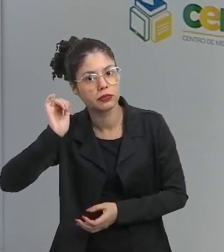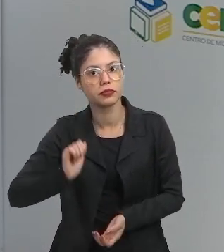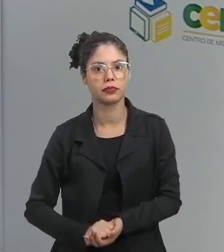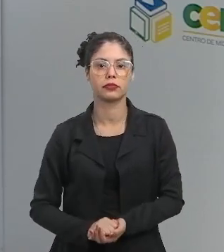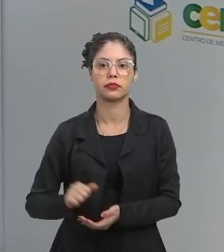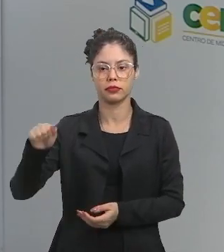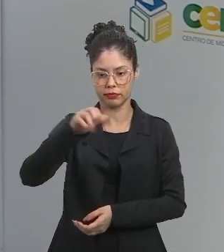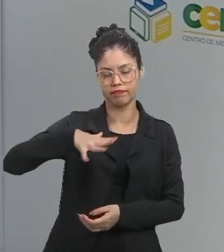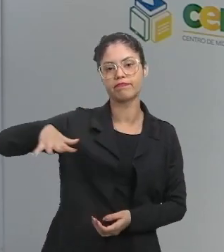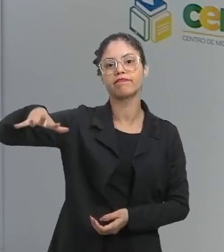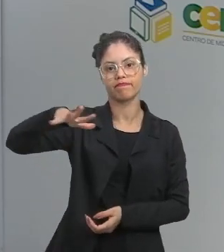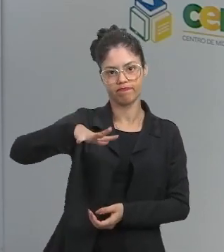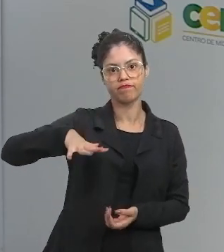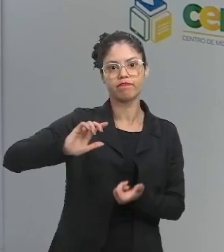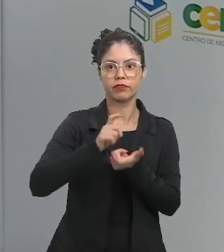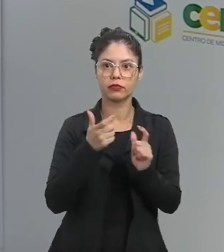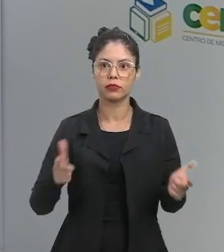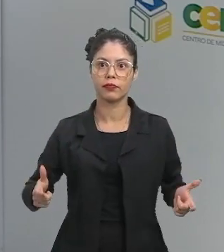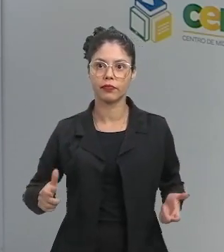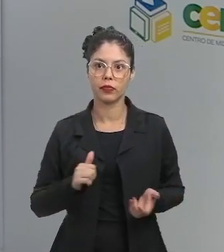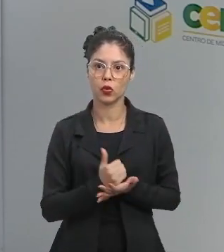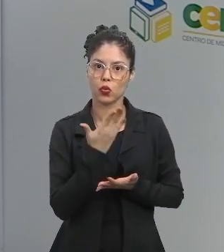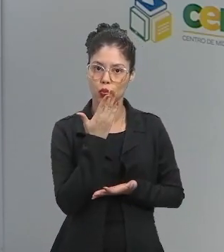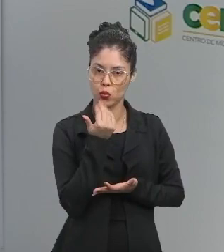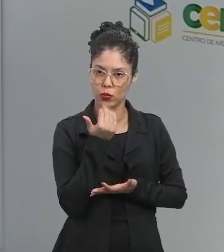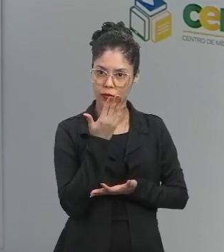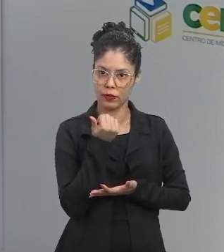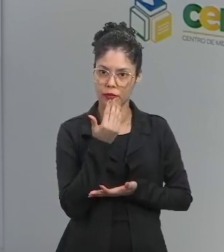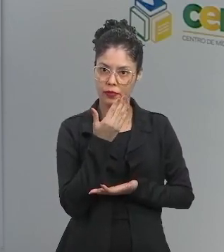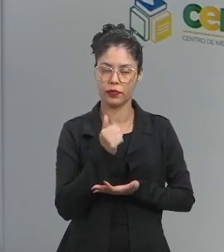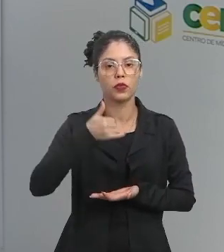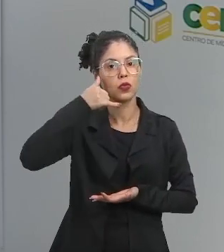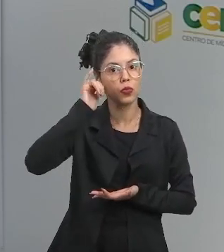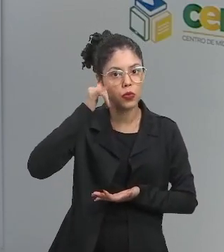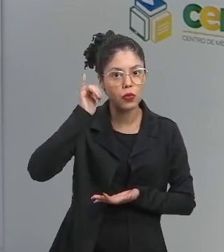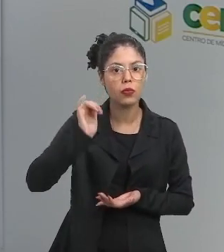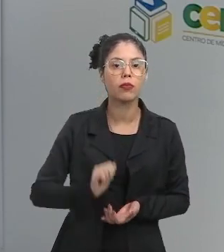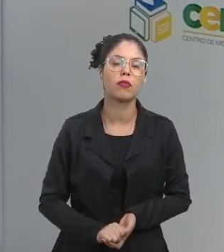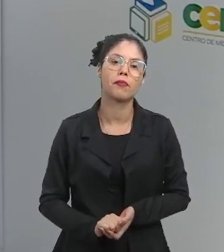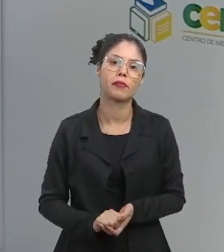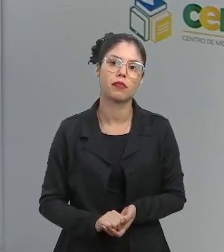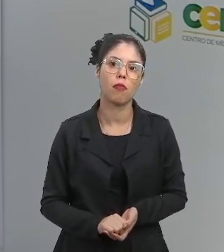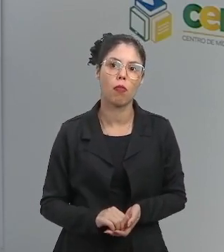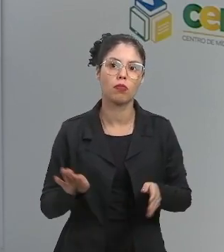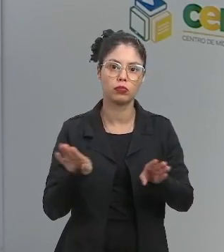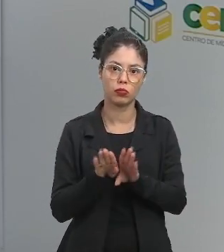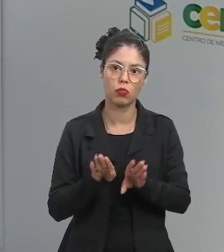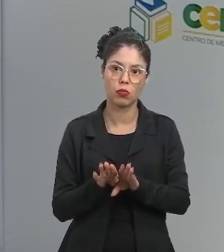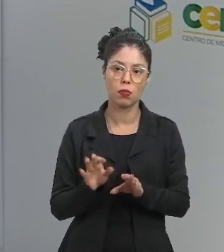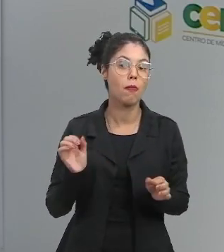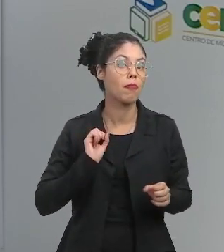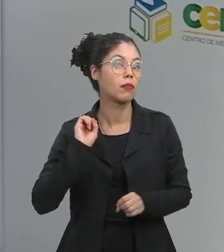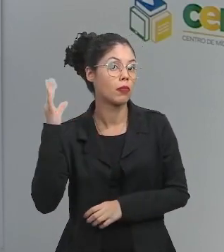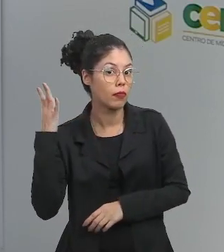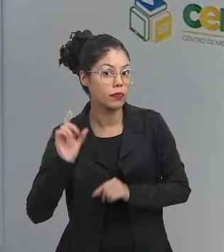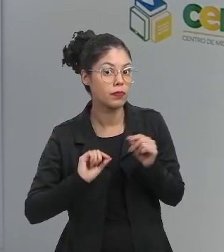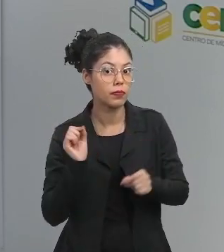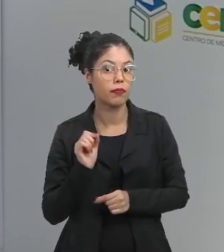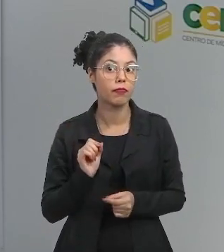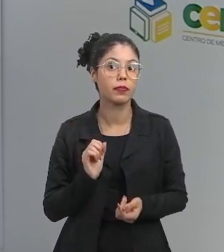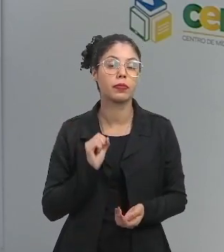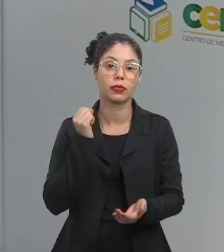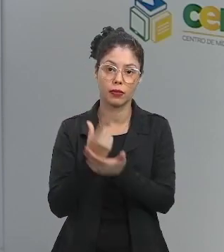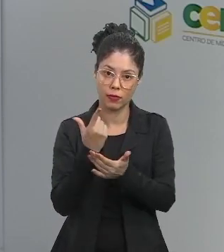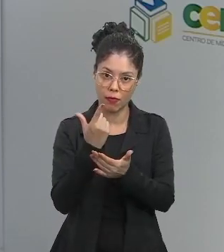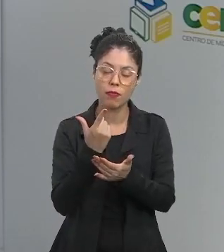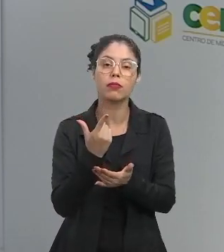onças começavam a comer o gado do criador. E, de repente, eles pagavam